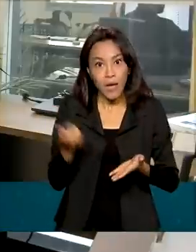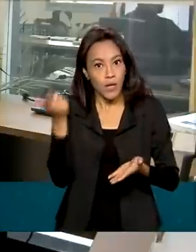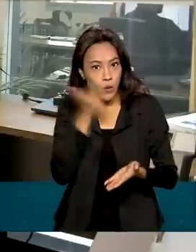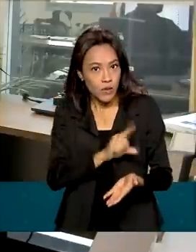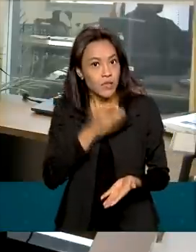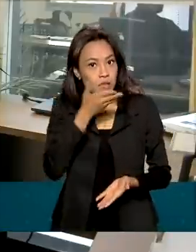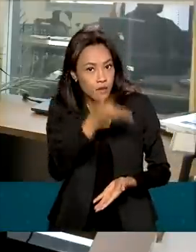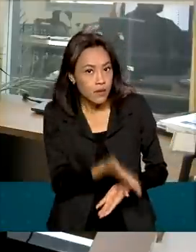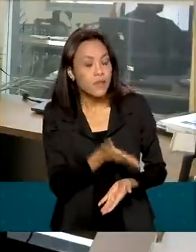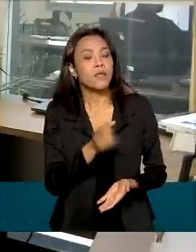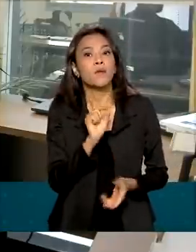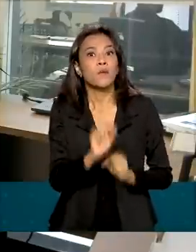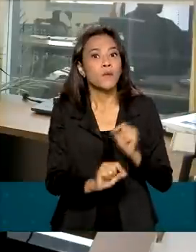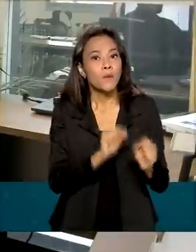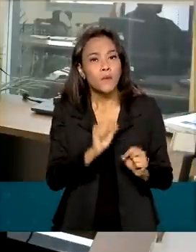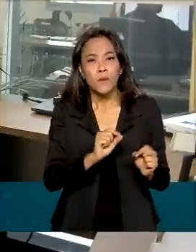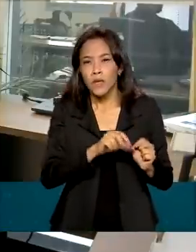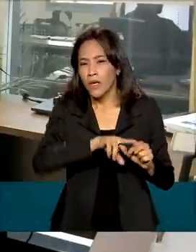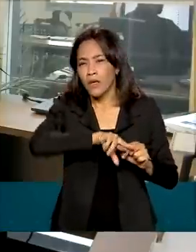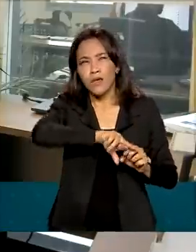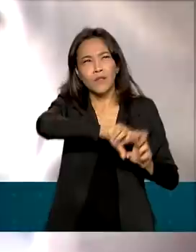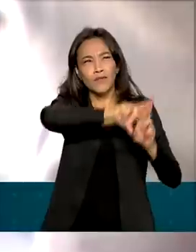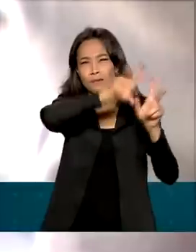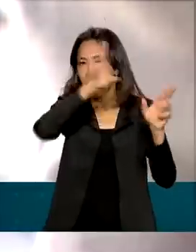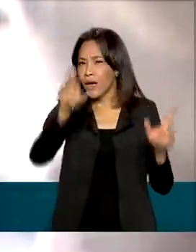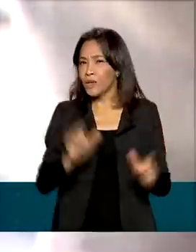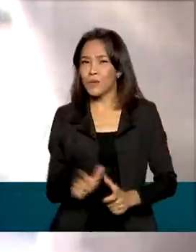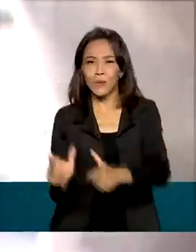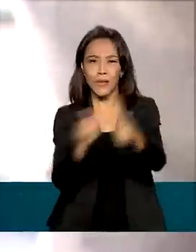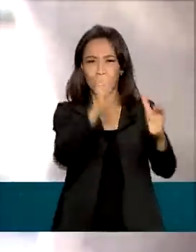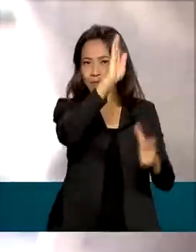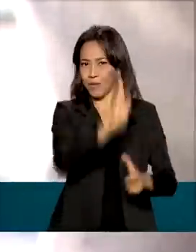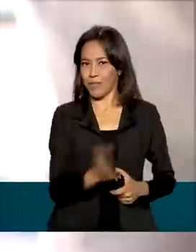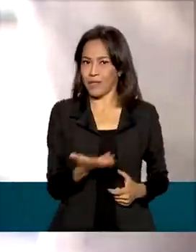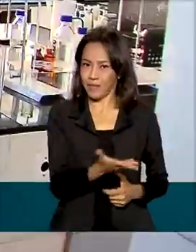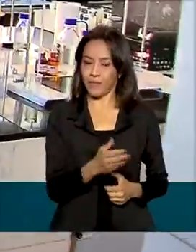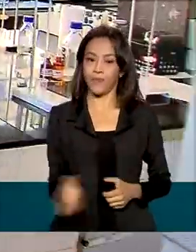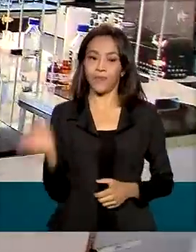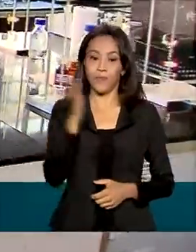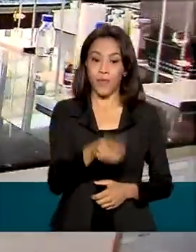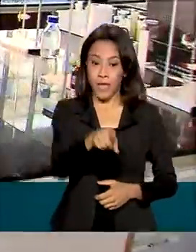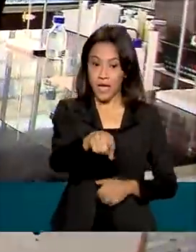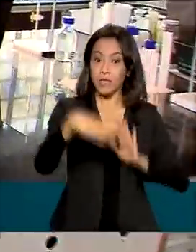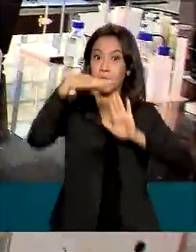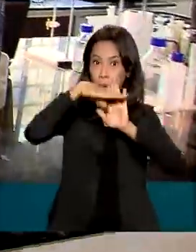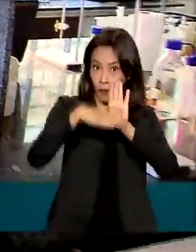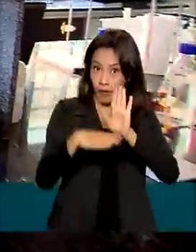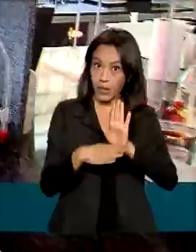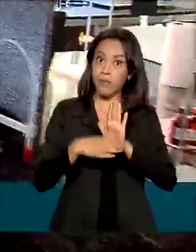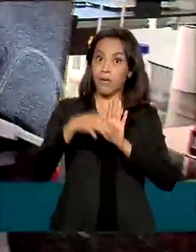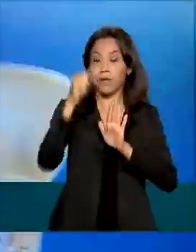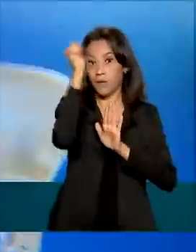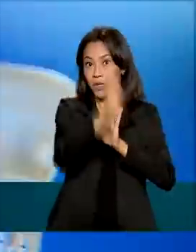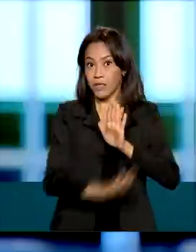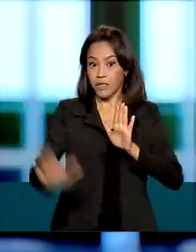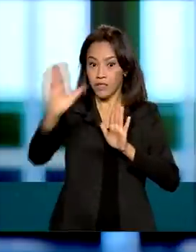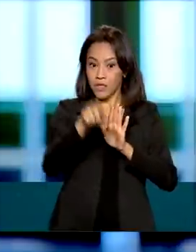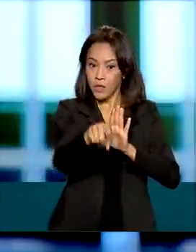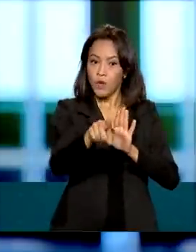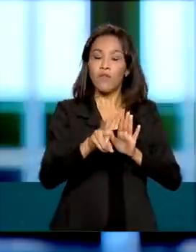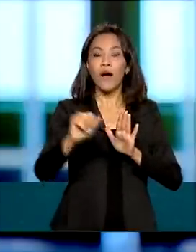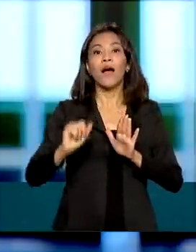produzir em praticamente todas as regiões do Brasil. O Programa Nacional de Bioquerosene deverá avaliar os impactos da